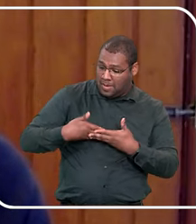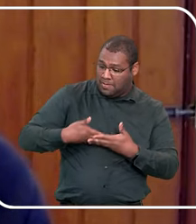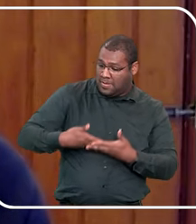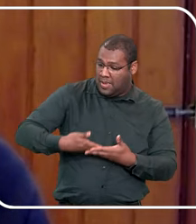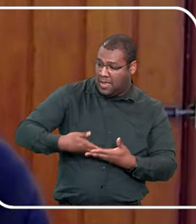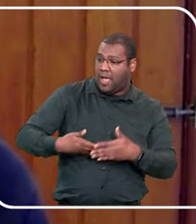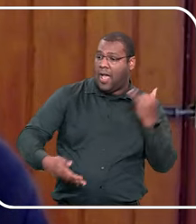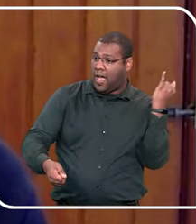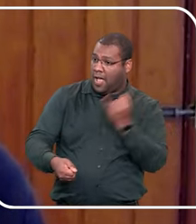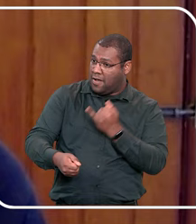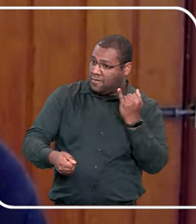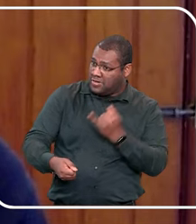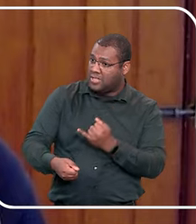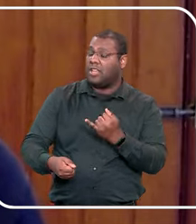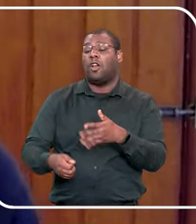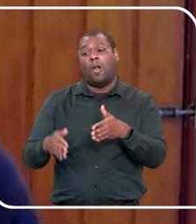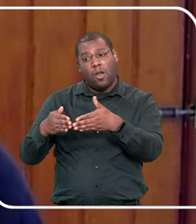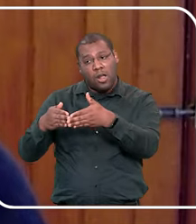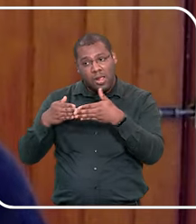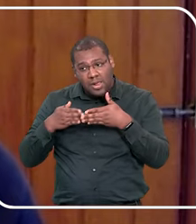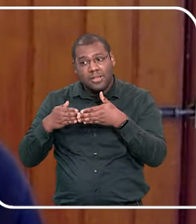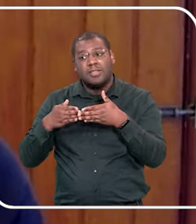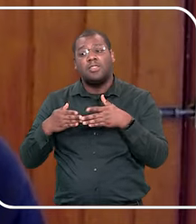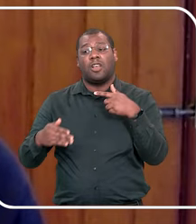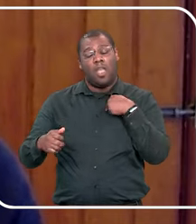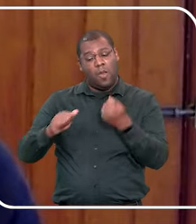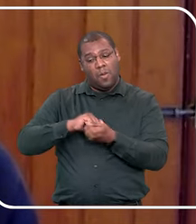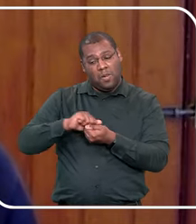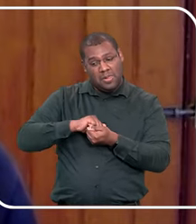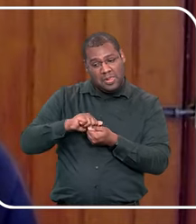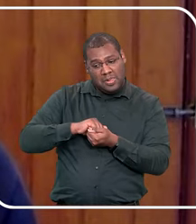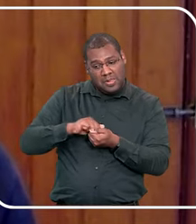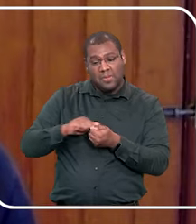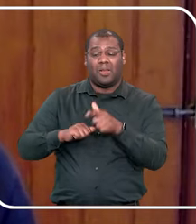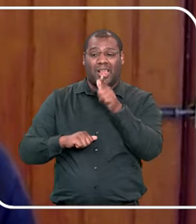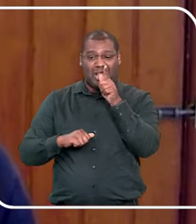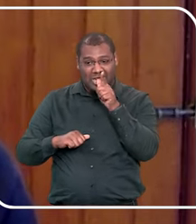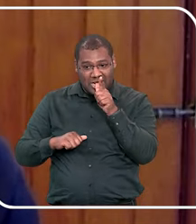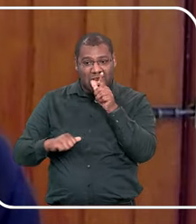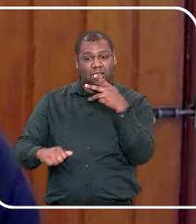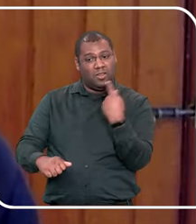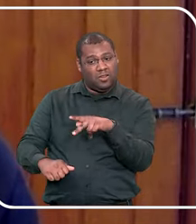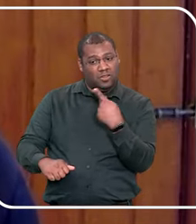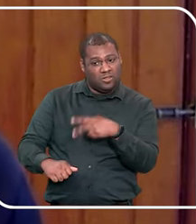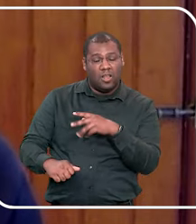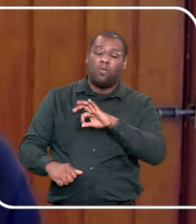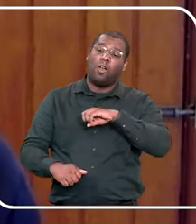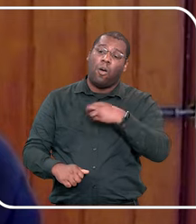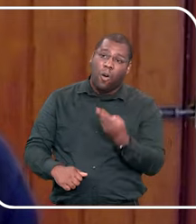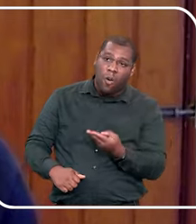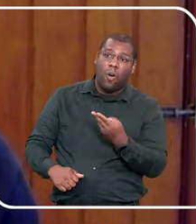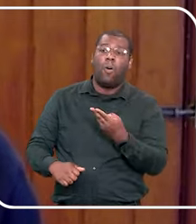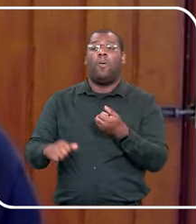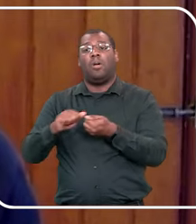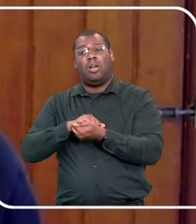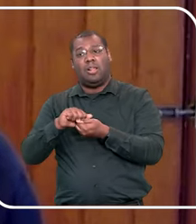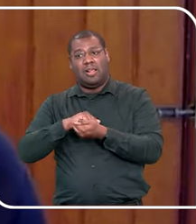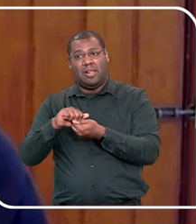tocar para cuidar, é uma parte que eu vou tocar para limpeza, dizer o porquê vai tocar, quando vai tocar,